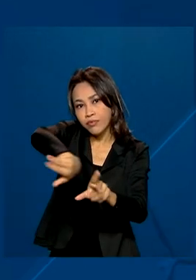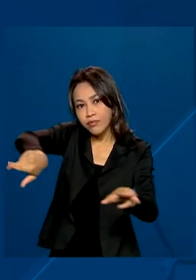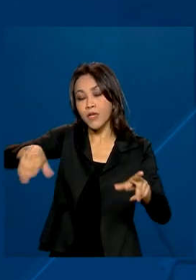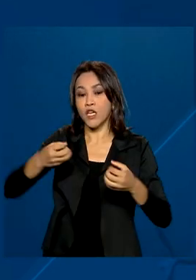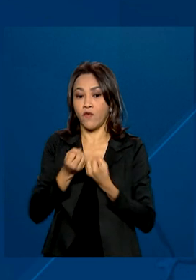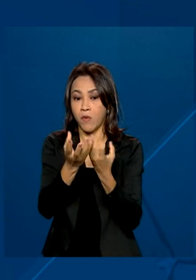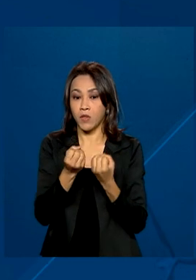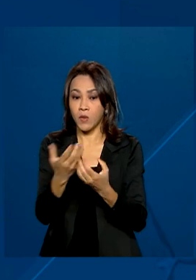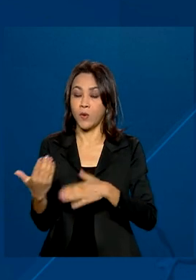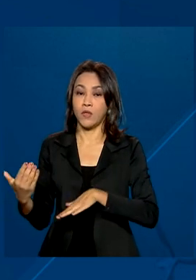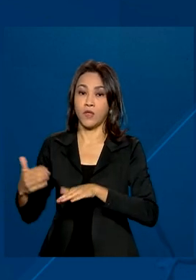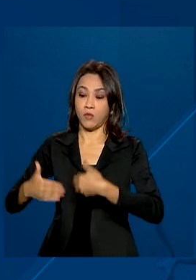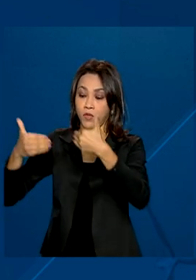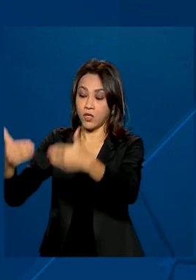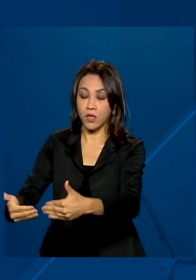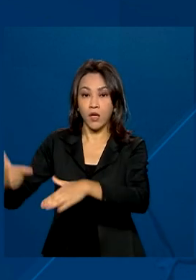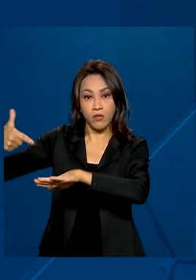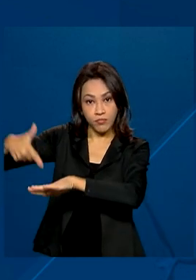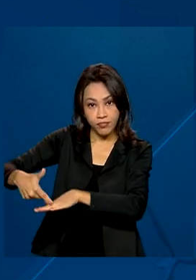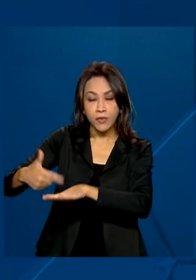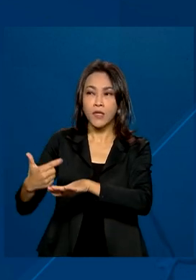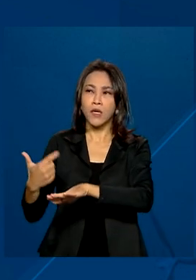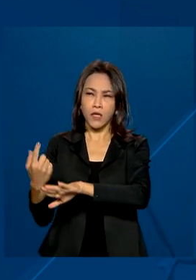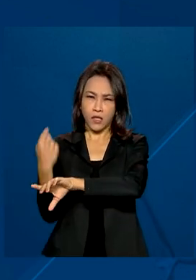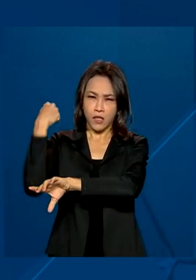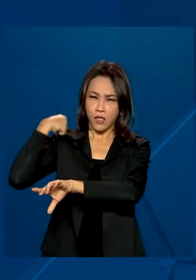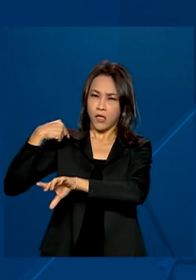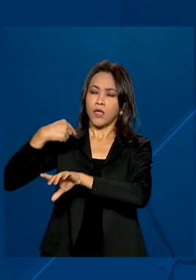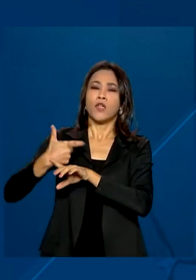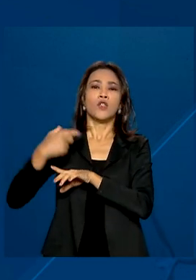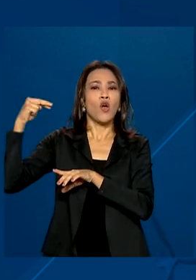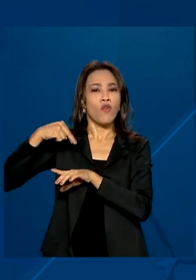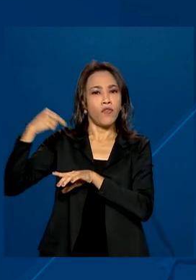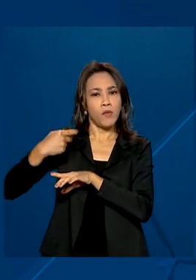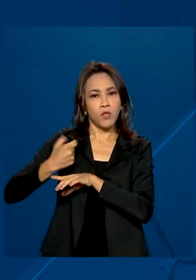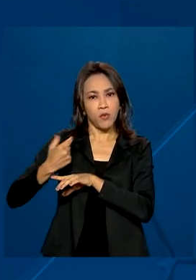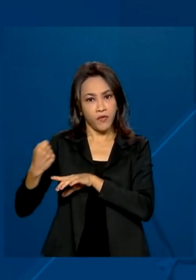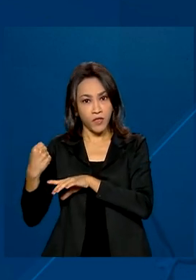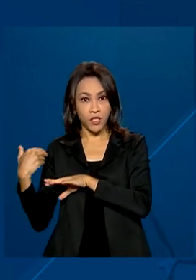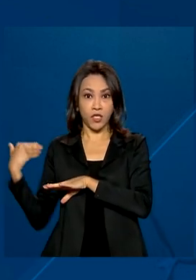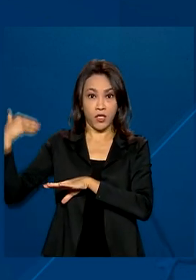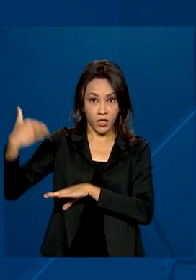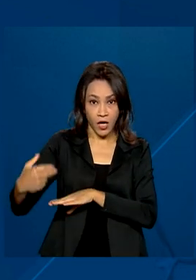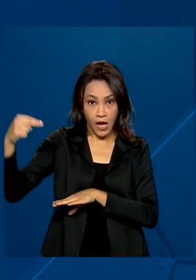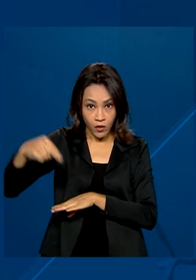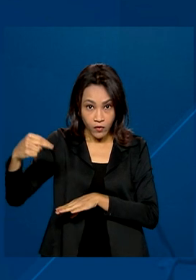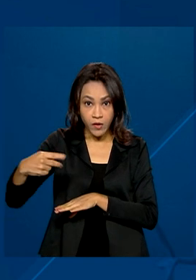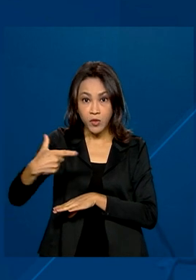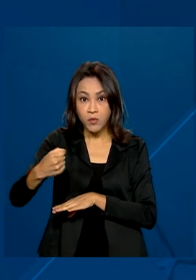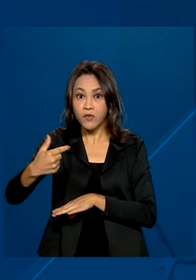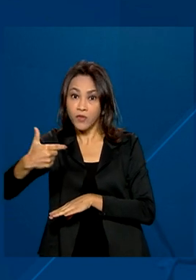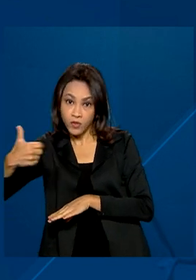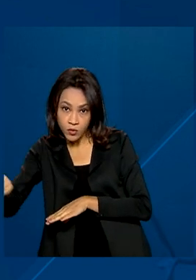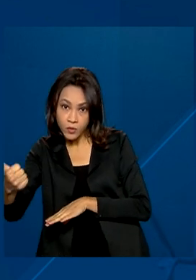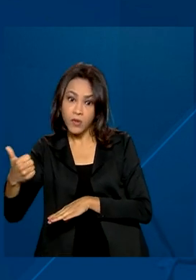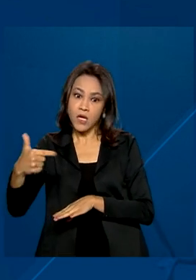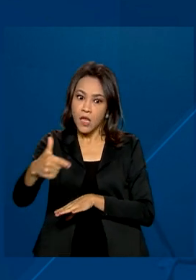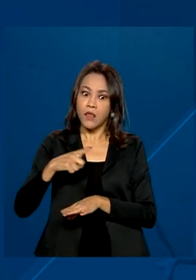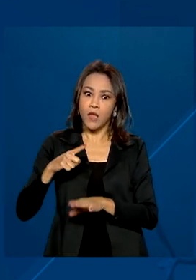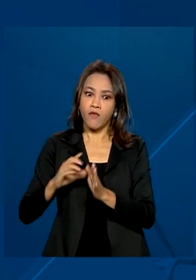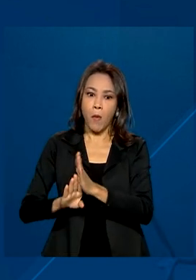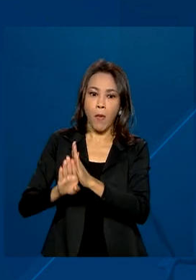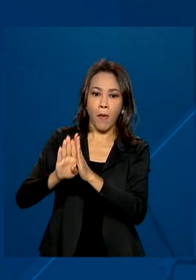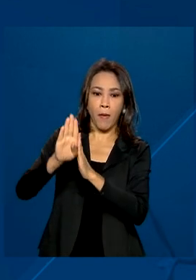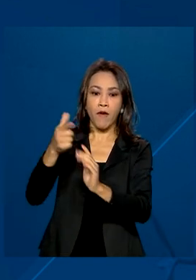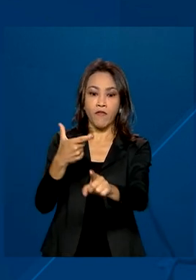Minas e Energia apontam que de novembro de 2020 a novembro de 2021, a geração de energia eólica cresceu 20